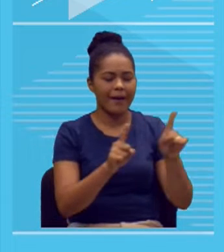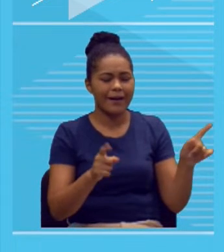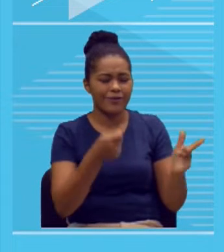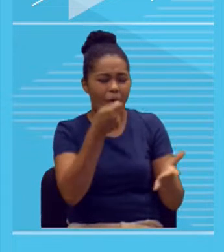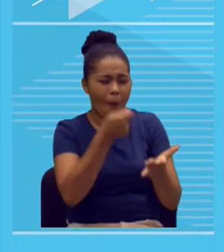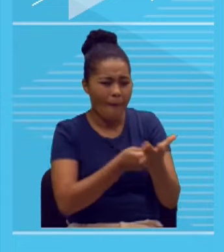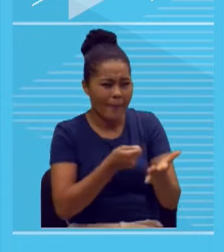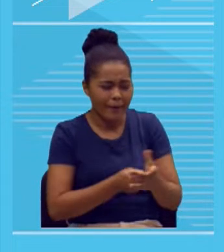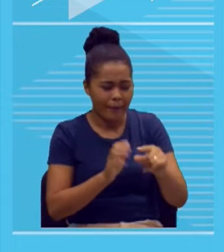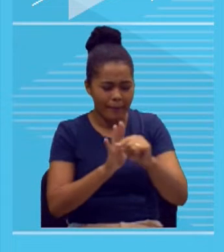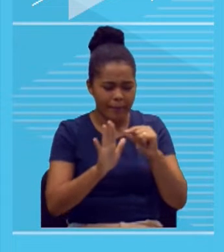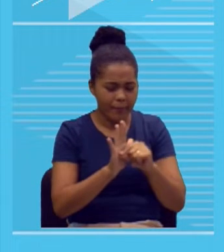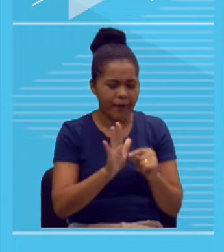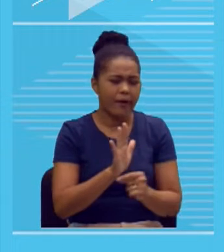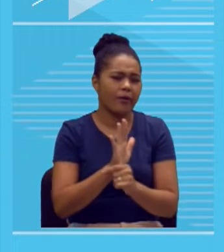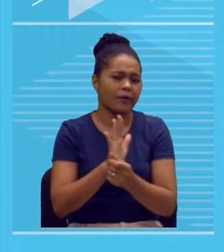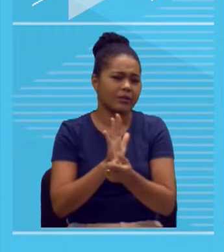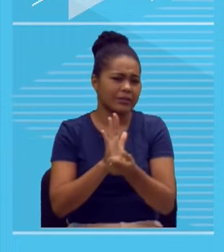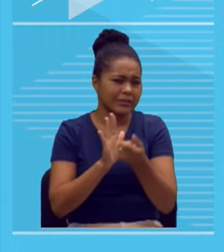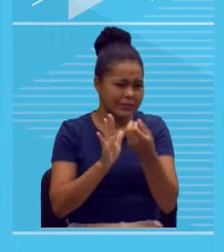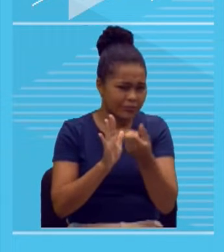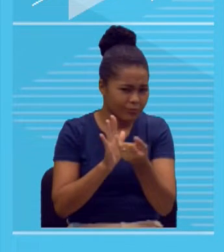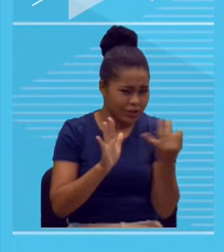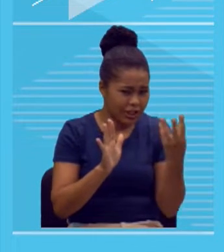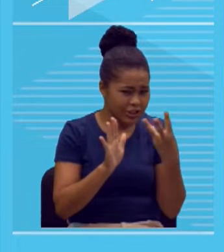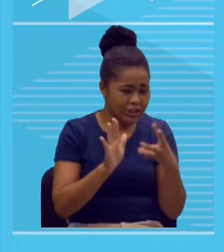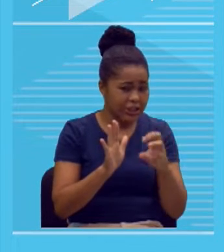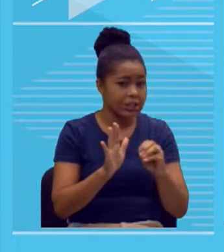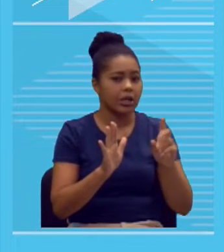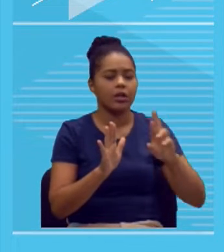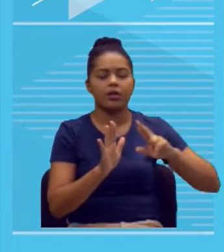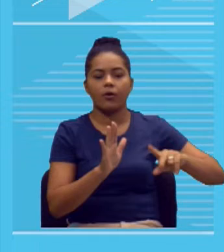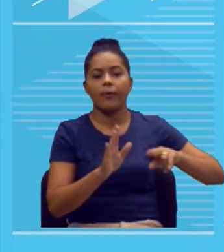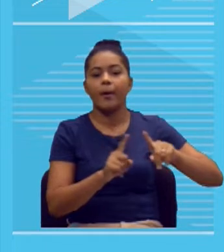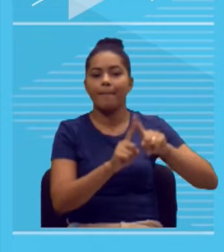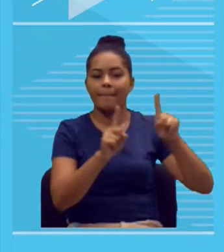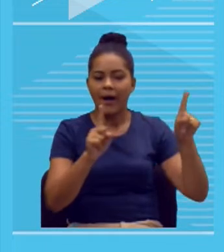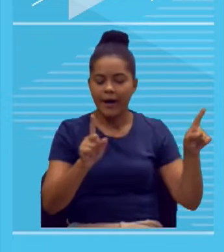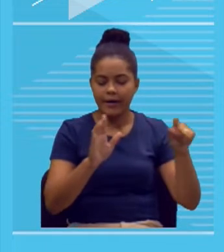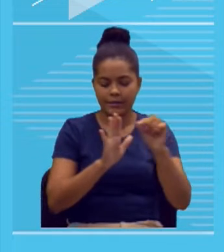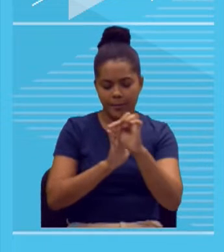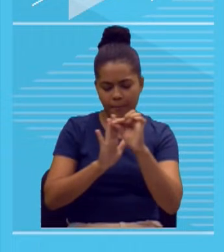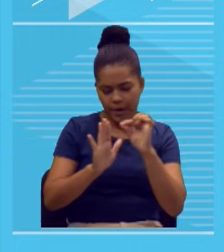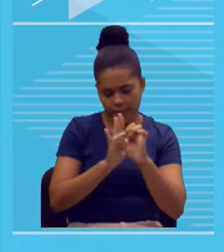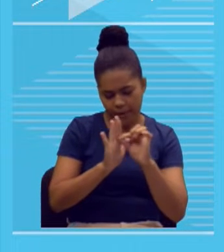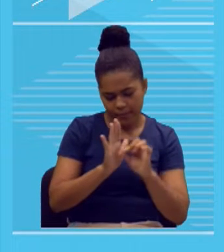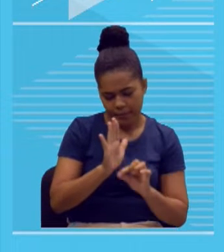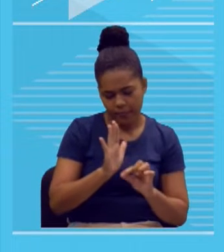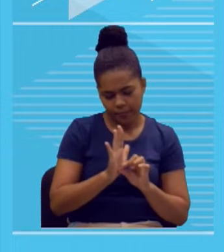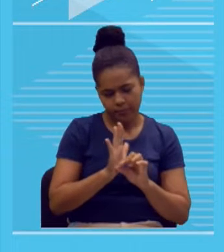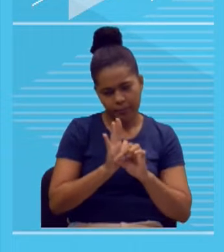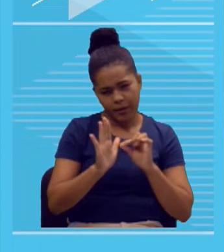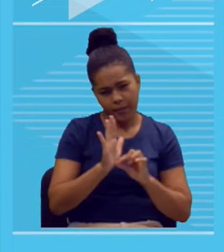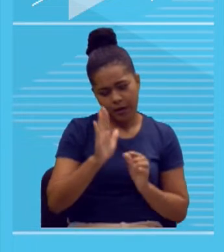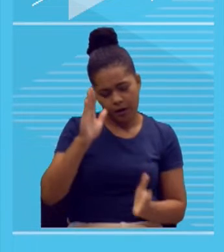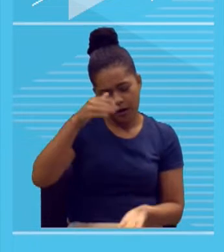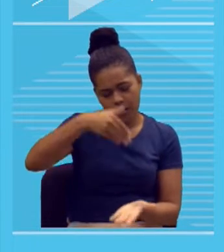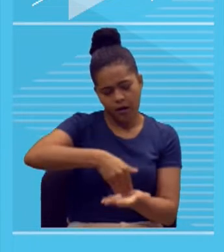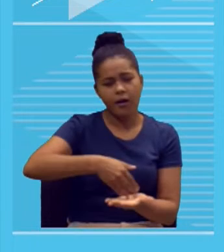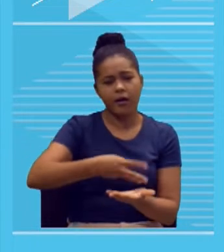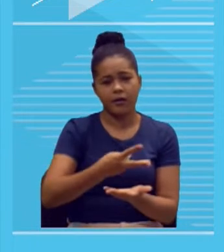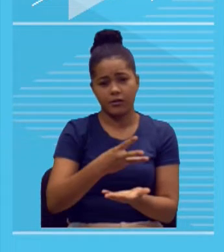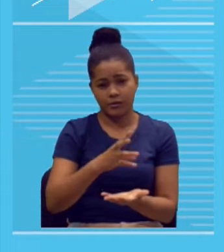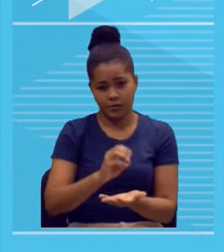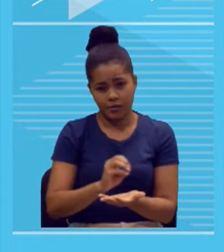linhas, não é nada disso, mas nós temos um espaço lá dentro. Vamos dizer, um limite máximo de linhas.